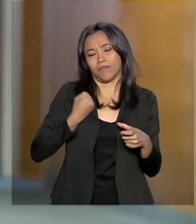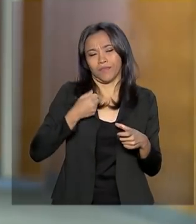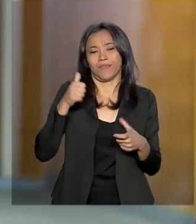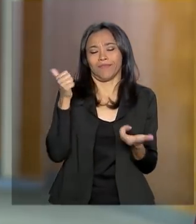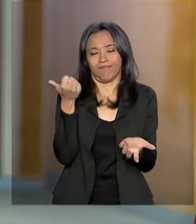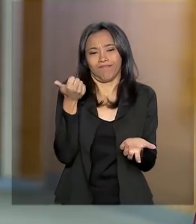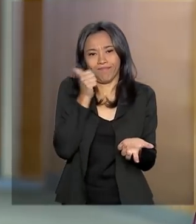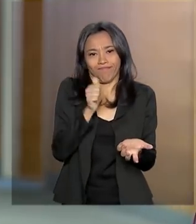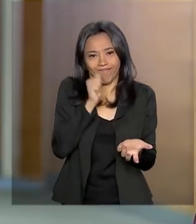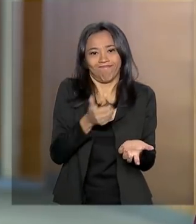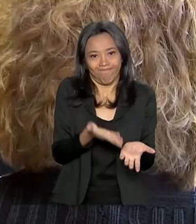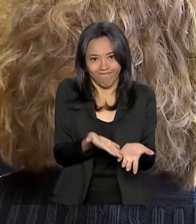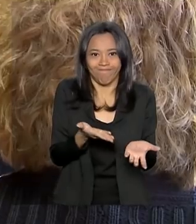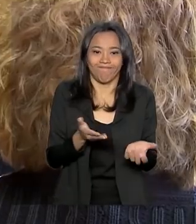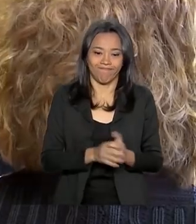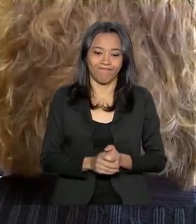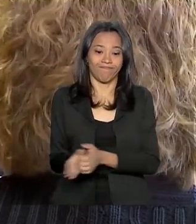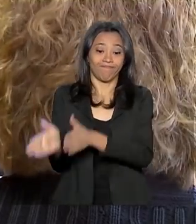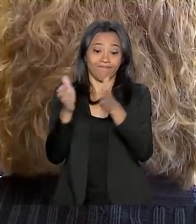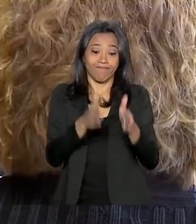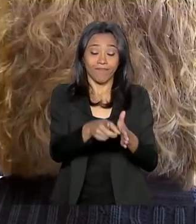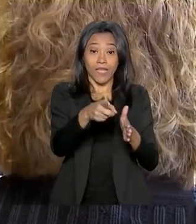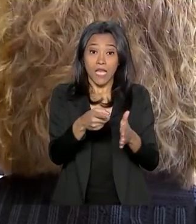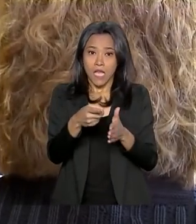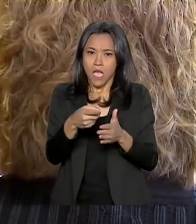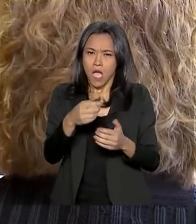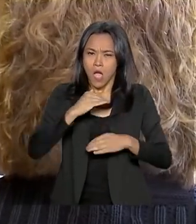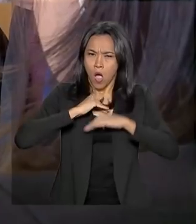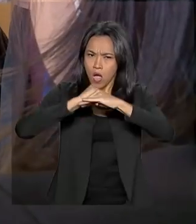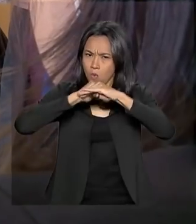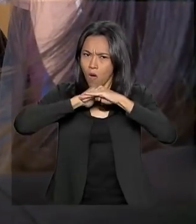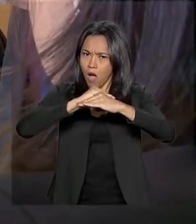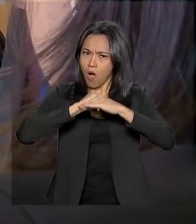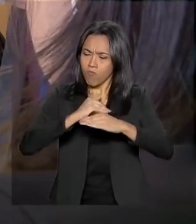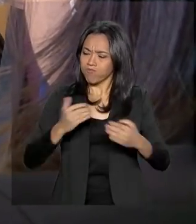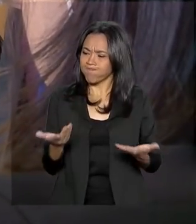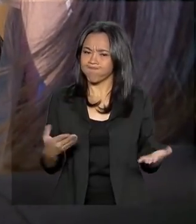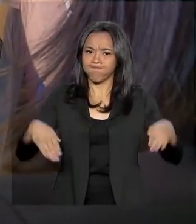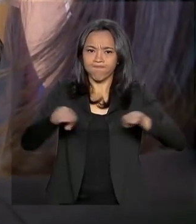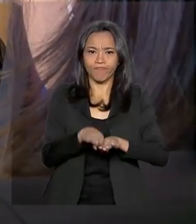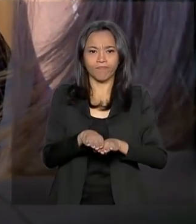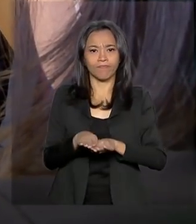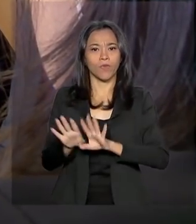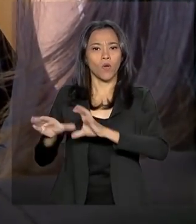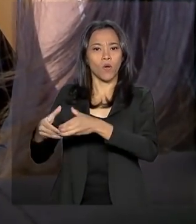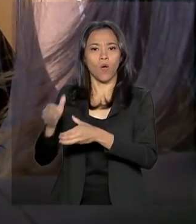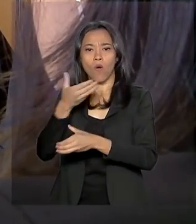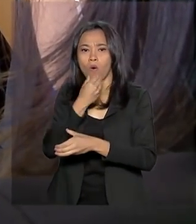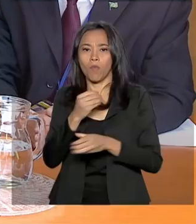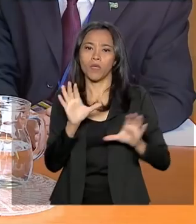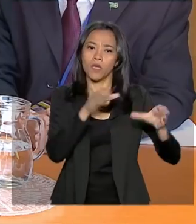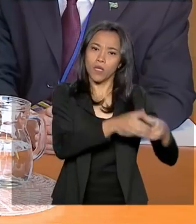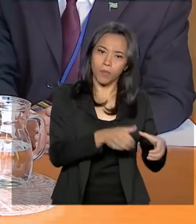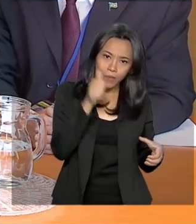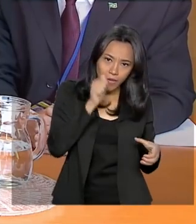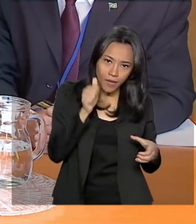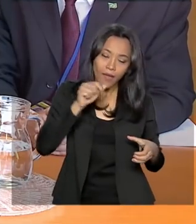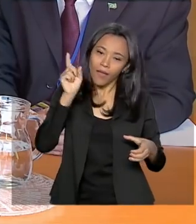pessoal com mulheres. A promoção da igualdade de gênero é um dos oito grandes objetivos do milênio